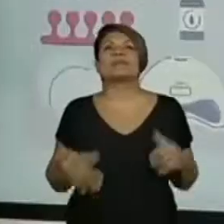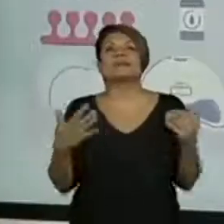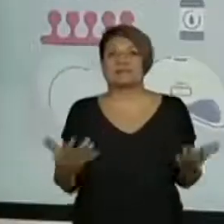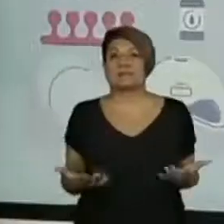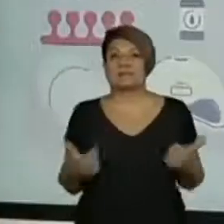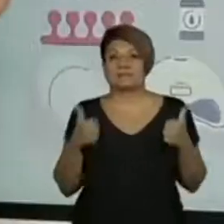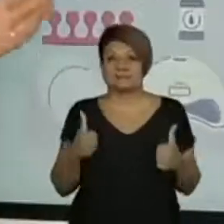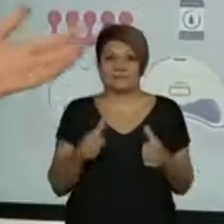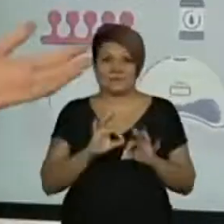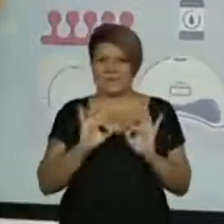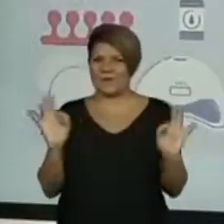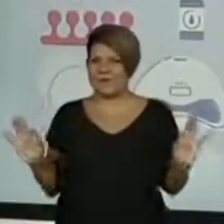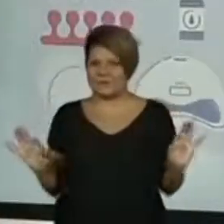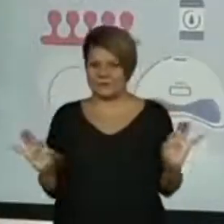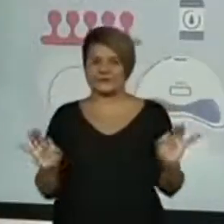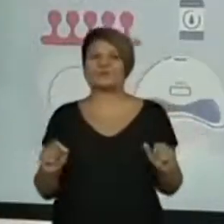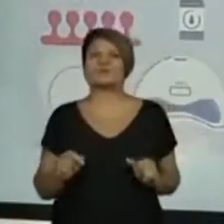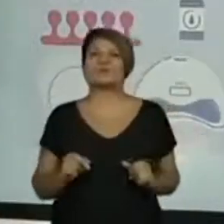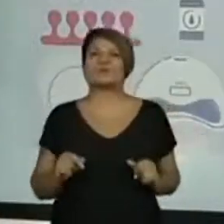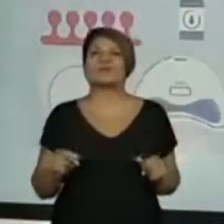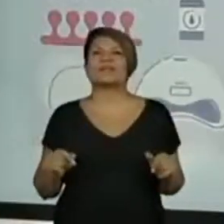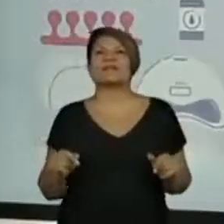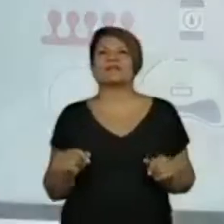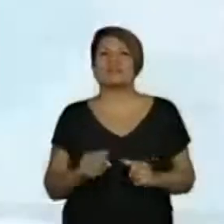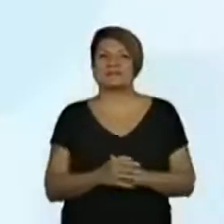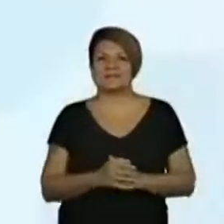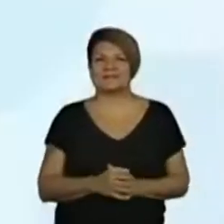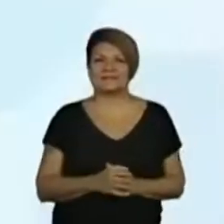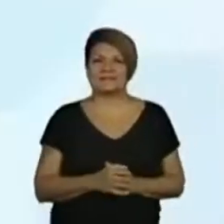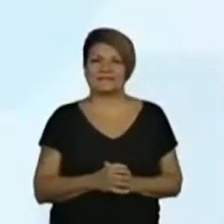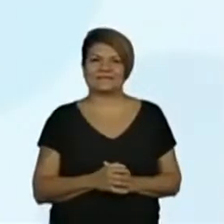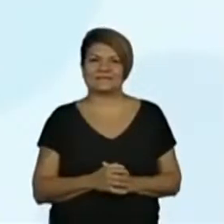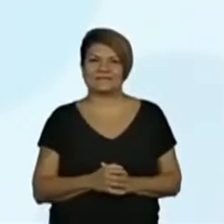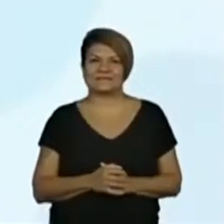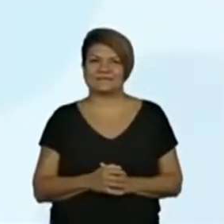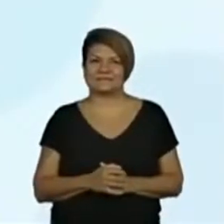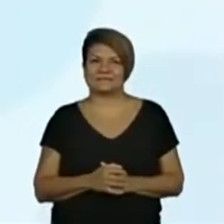Viviane. Eles já descobriram que a gente vai cuidar das nossas unhas.